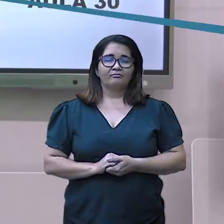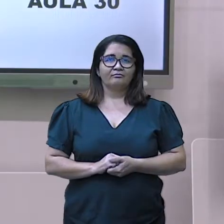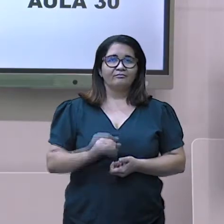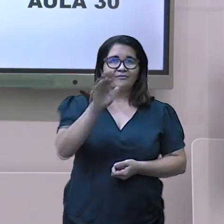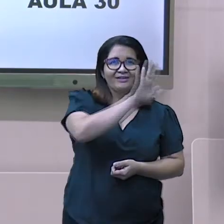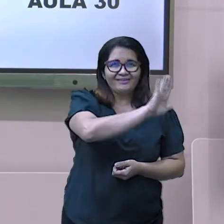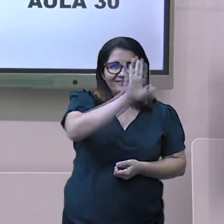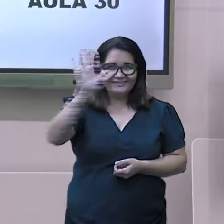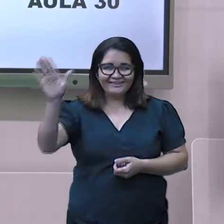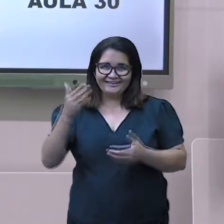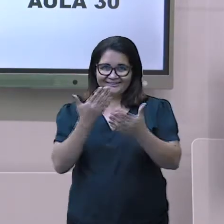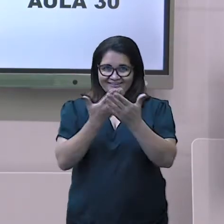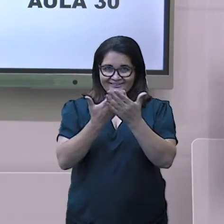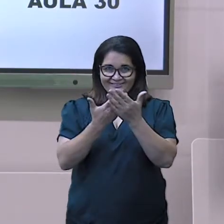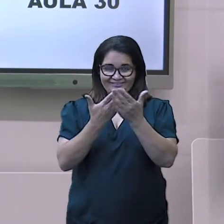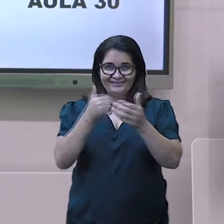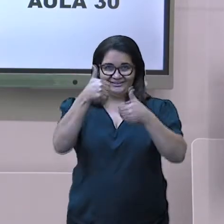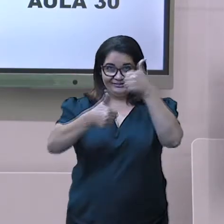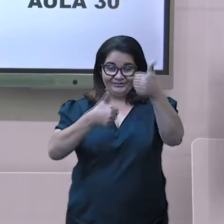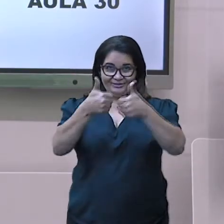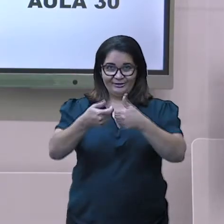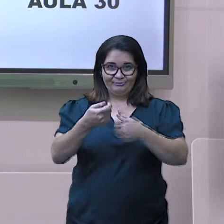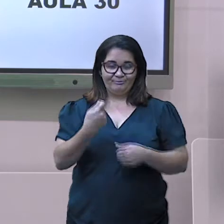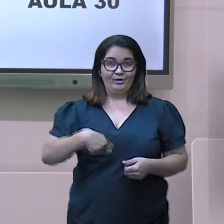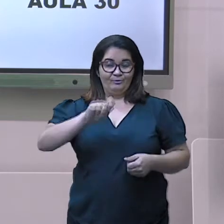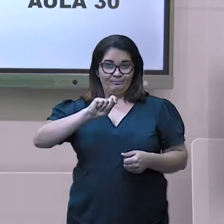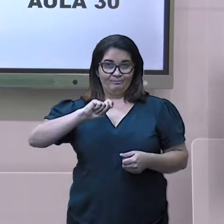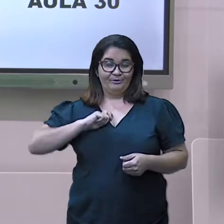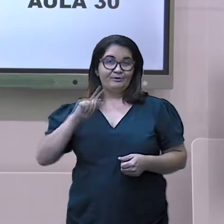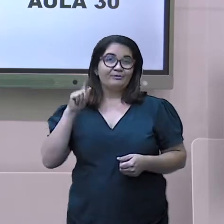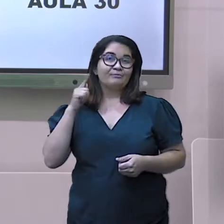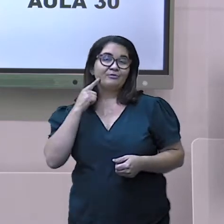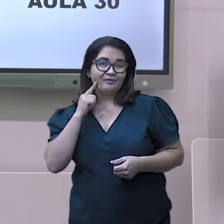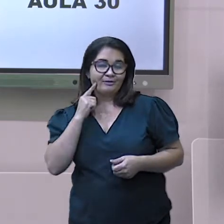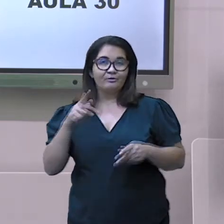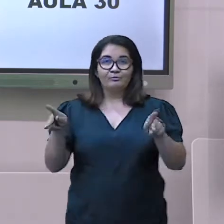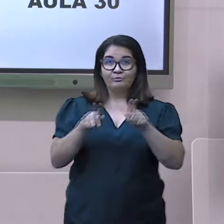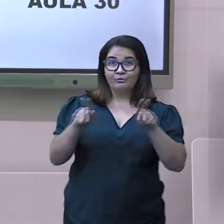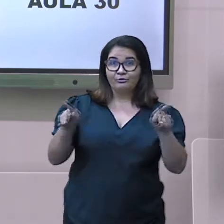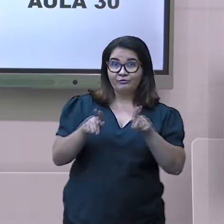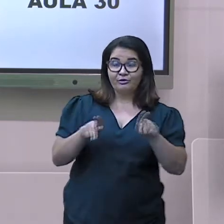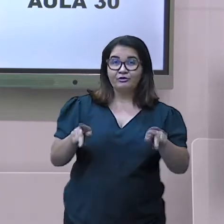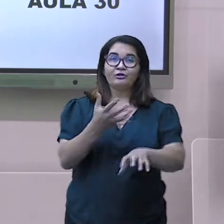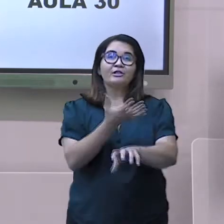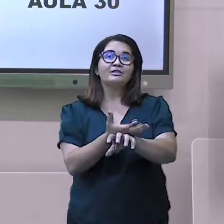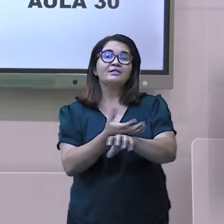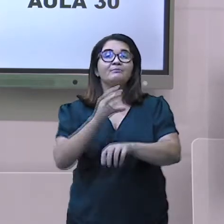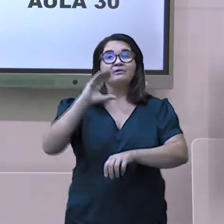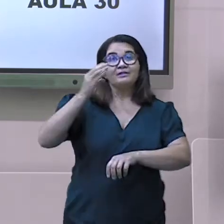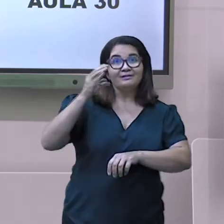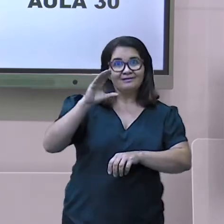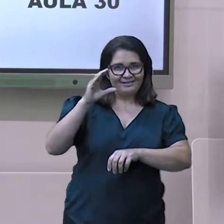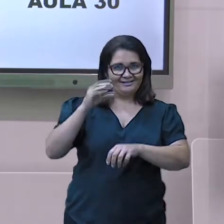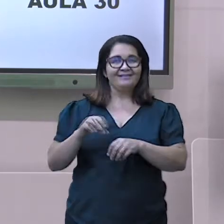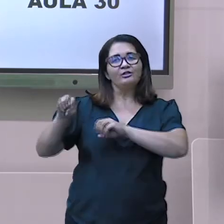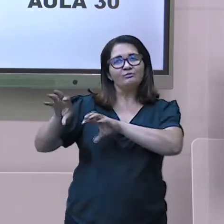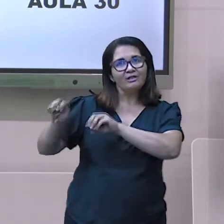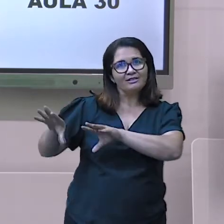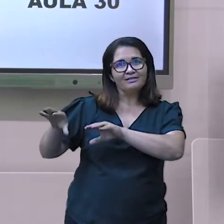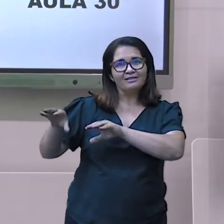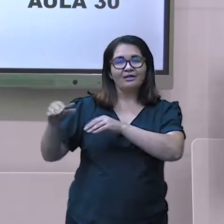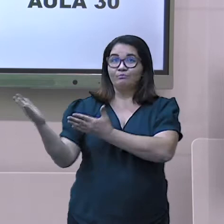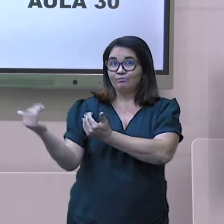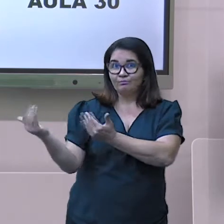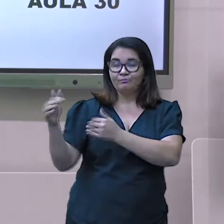Olá, estudantes! Sou a professora Gisele, da EJA, Educação de Jovens e Adultos. Tudo bem com